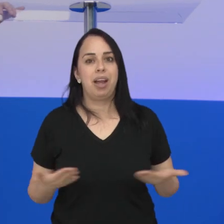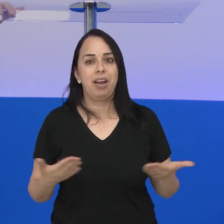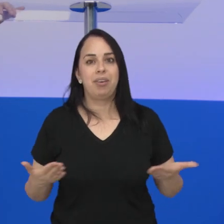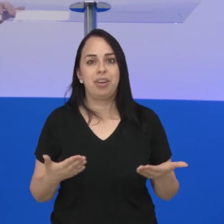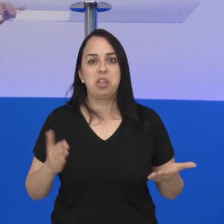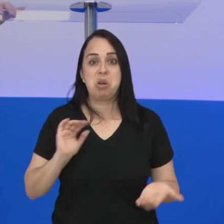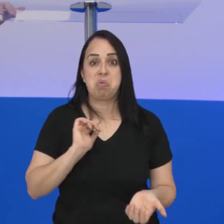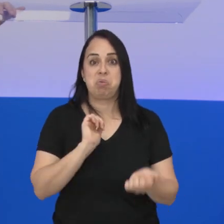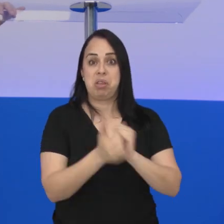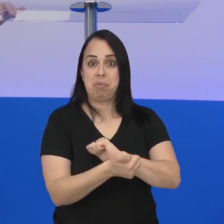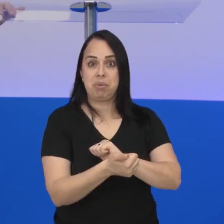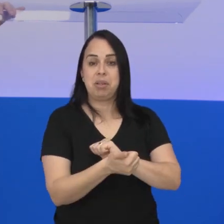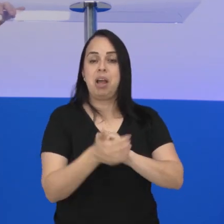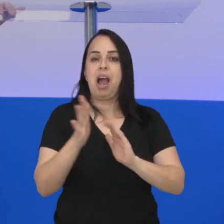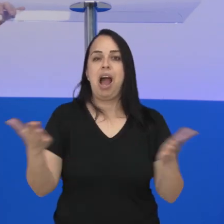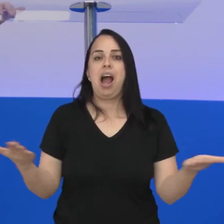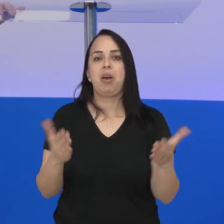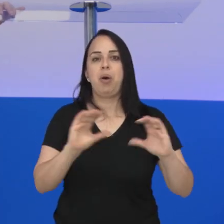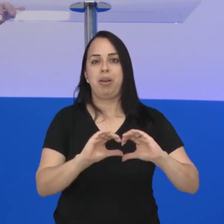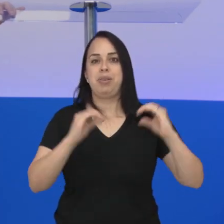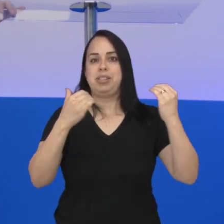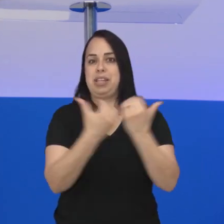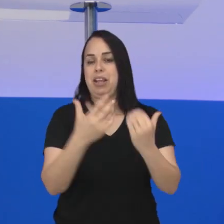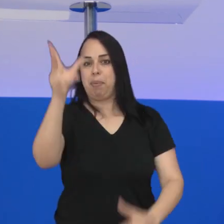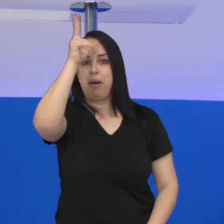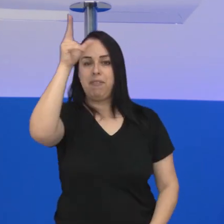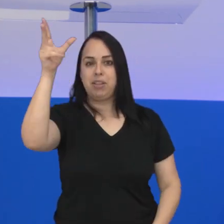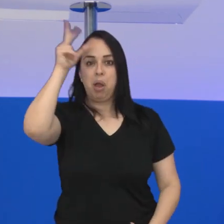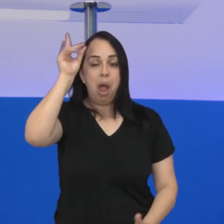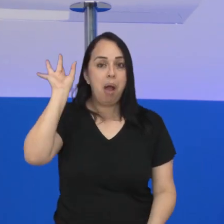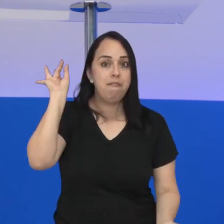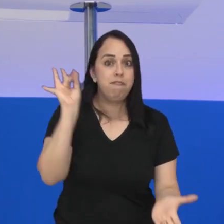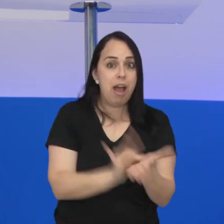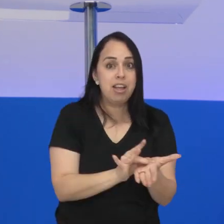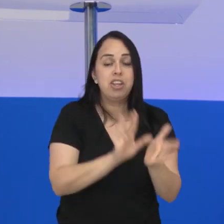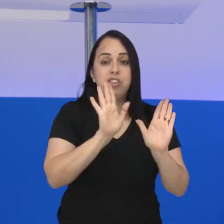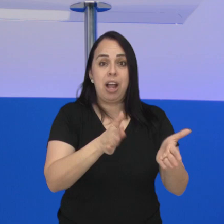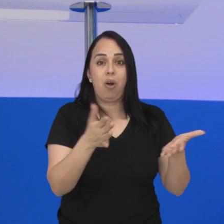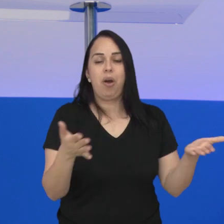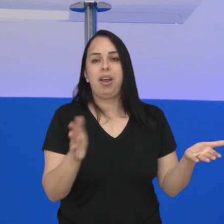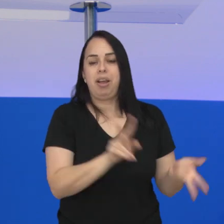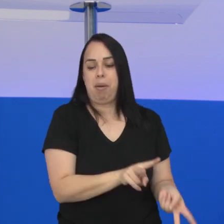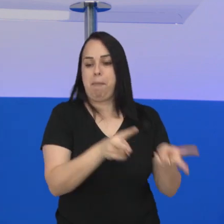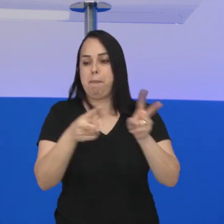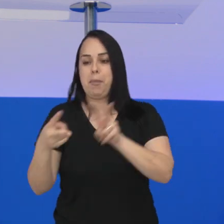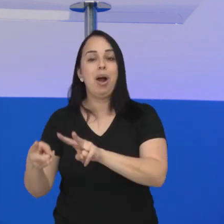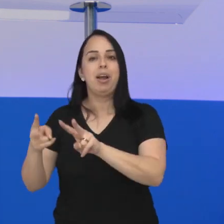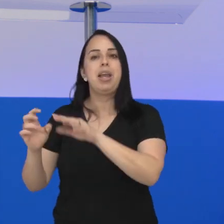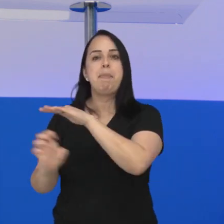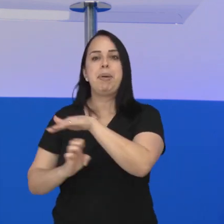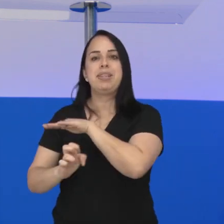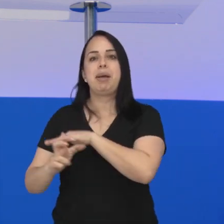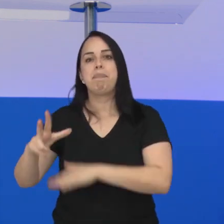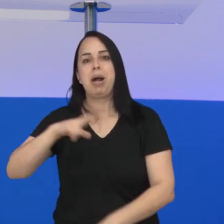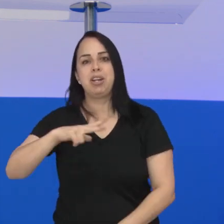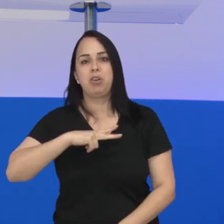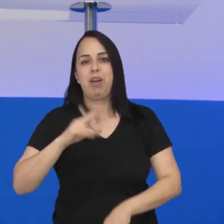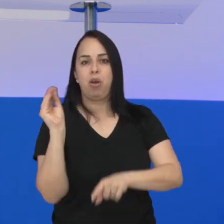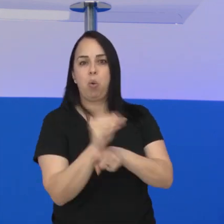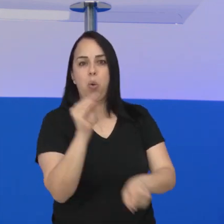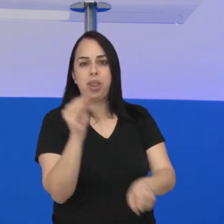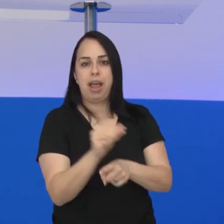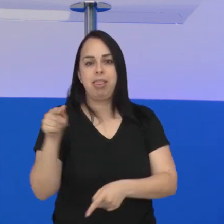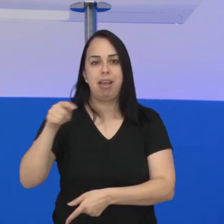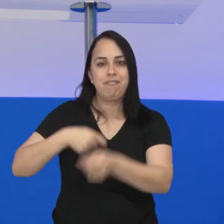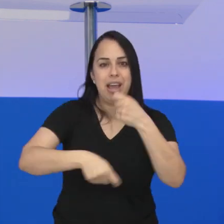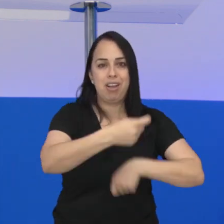Bom, agora falando de esporte, já é oficial, está autorizado e finalizado o processo de concessão do Martins Pereira, que